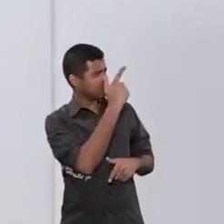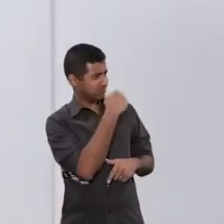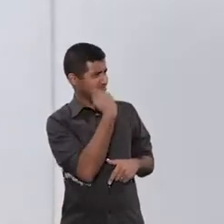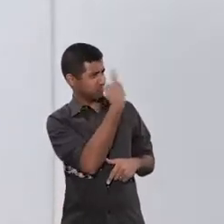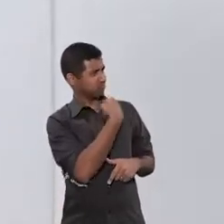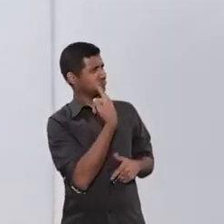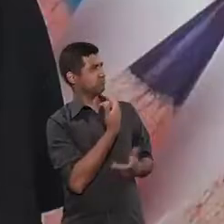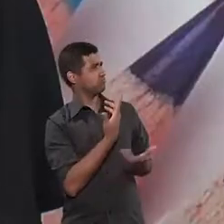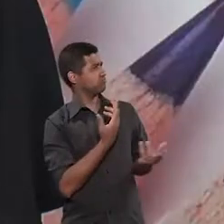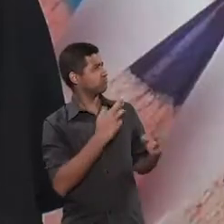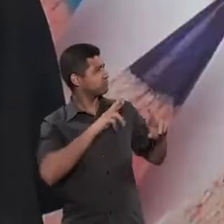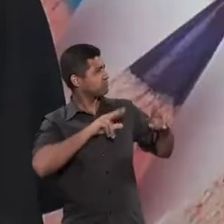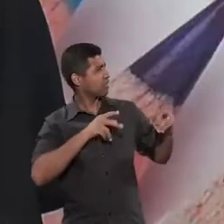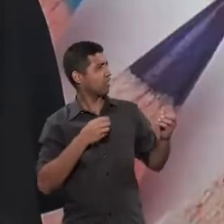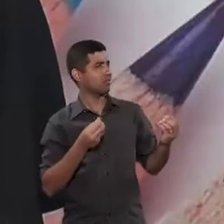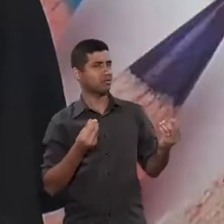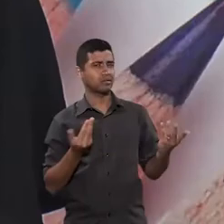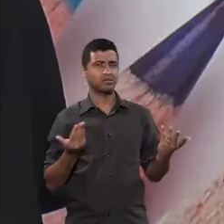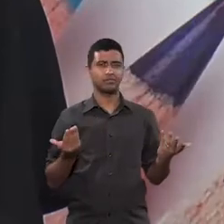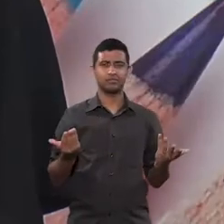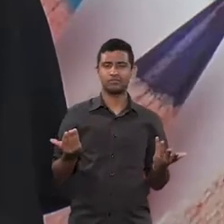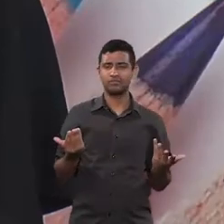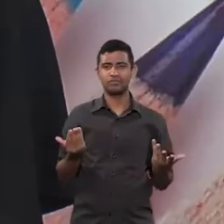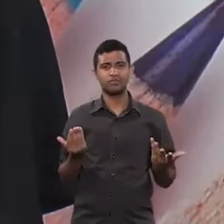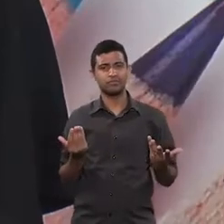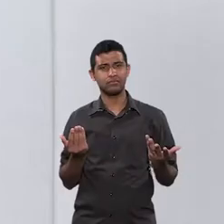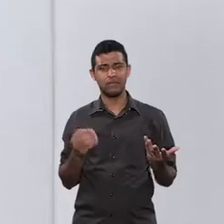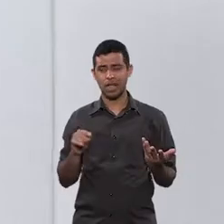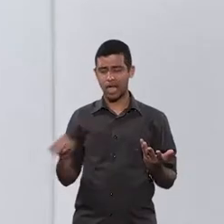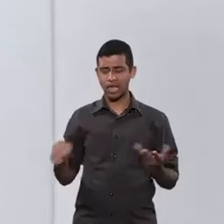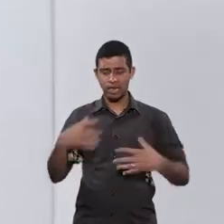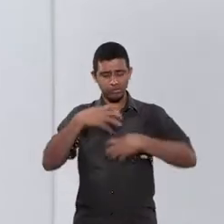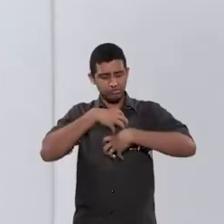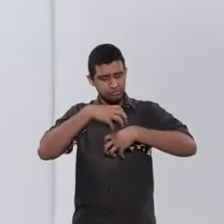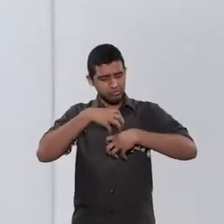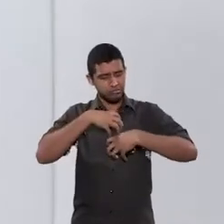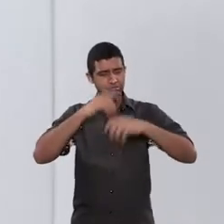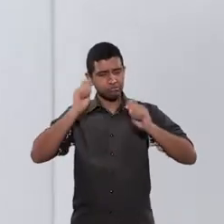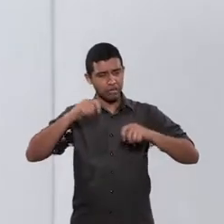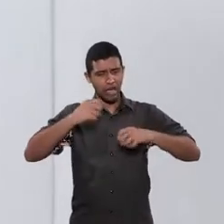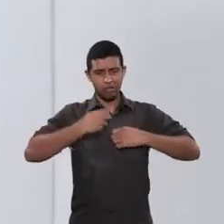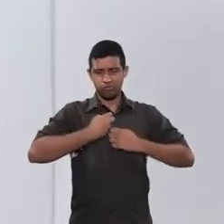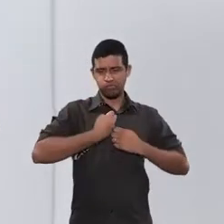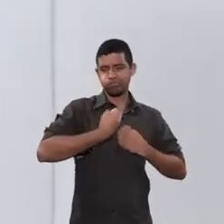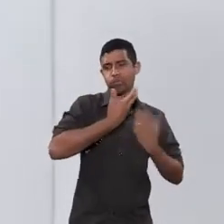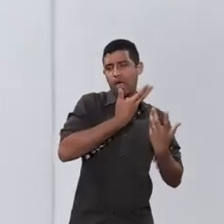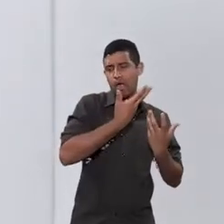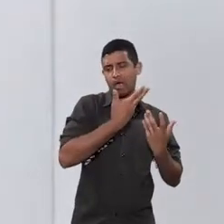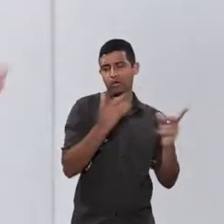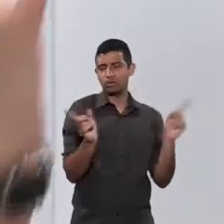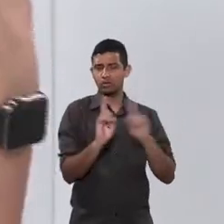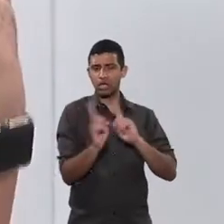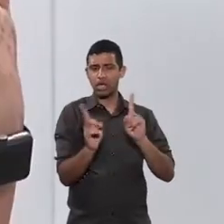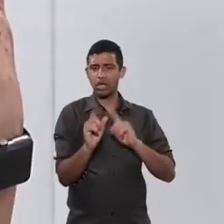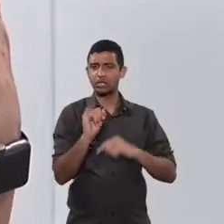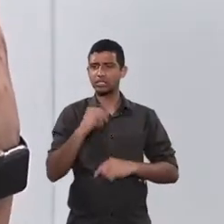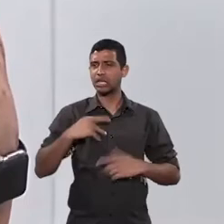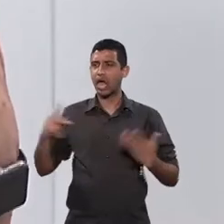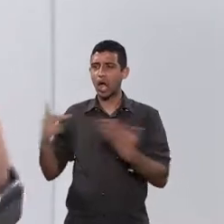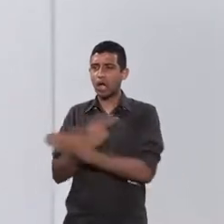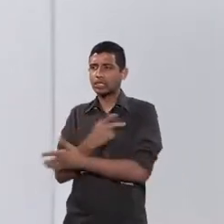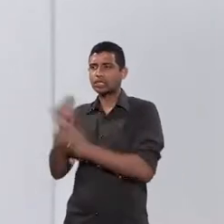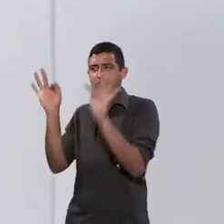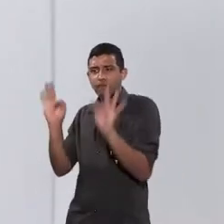pessoa. Isso deve ter consequências. Quero que a André fale disso. se mexe com ela, porque ela até onde? Eu posso contar? Eu vou deixar... Se eu conto que eu estava